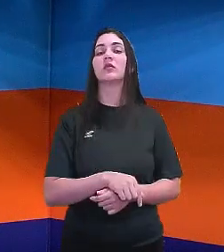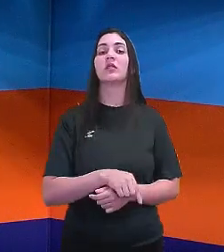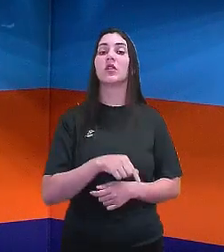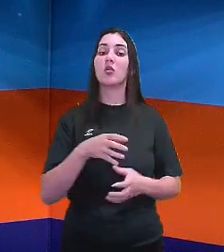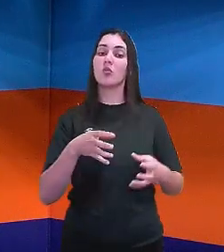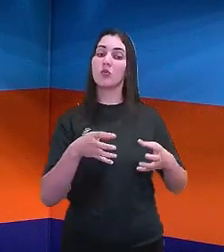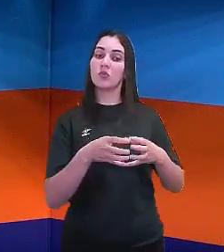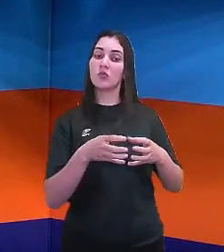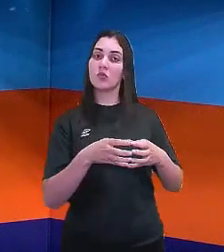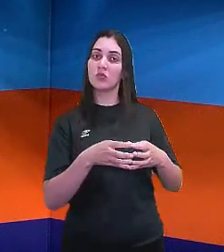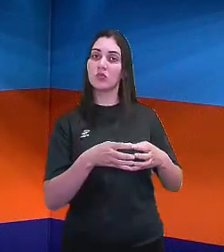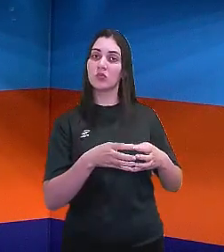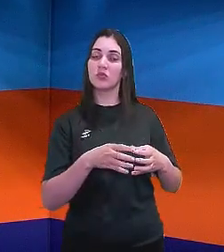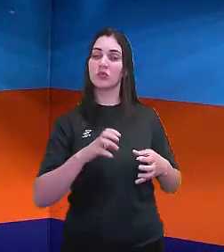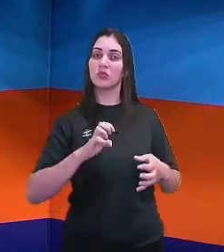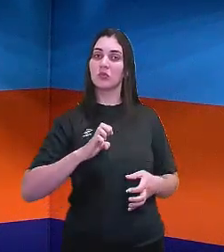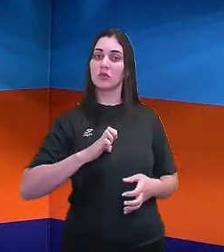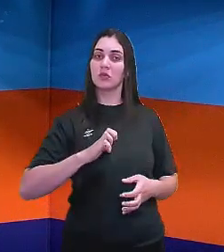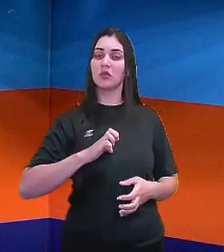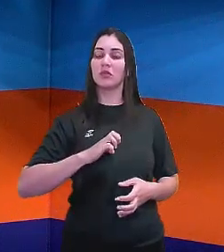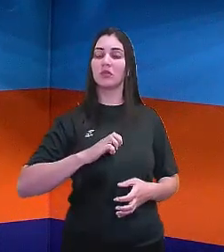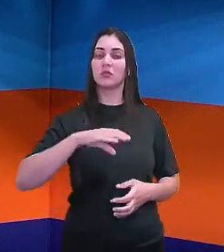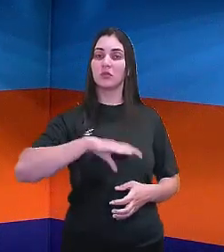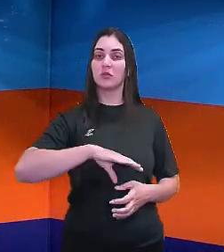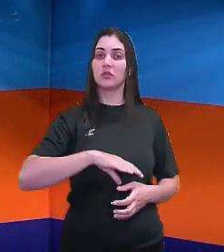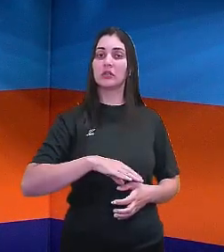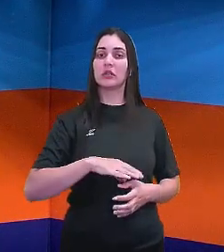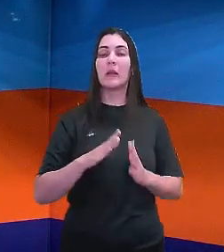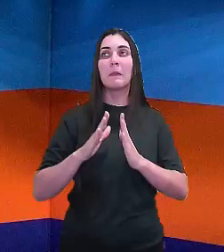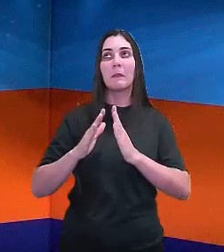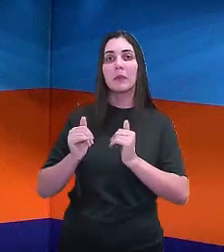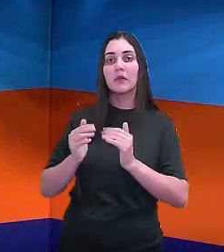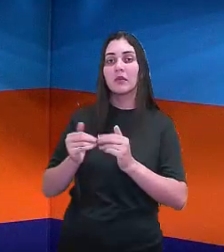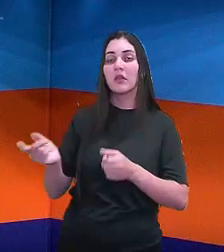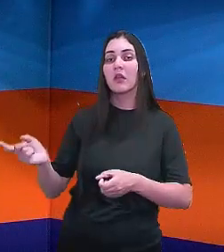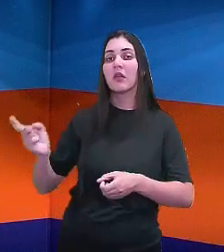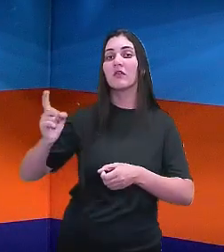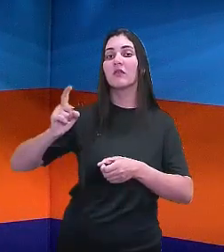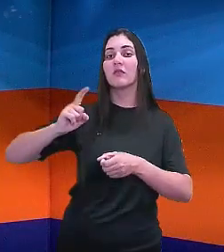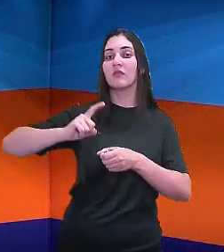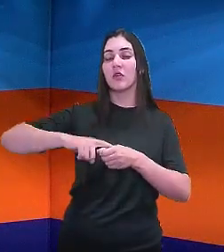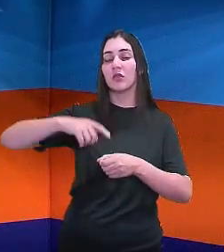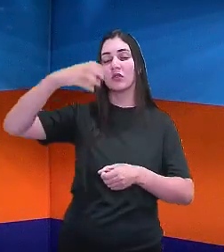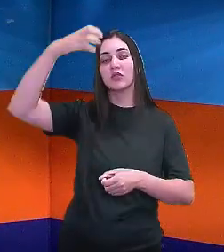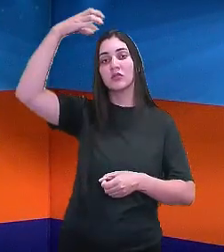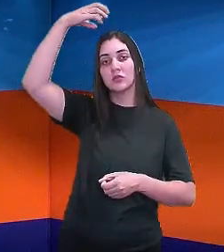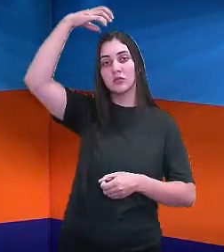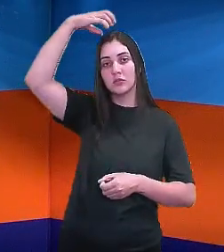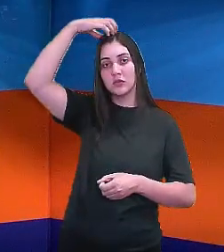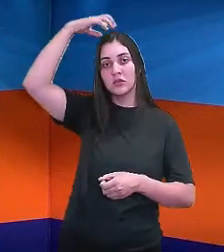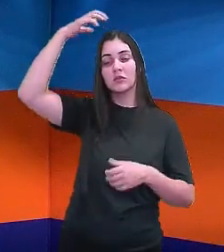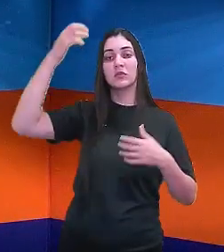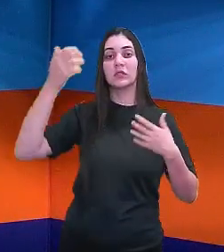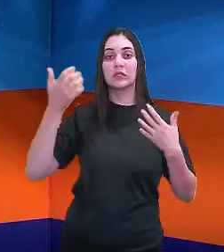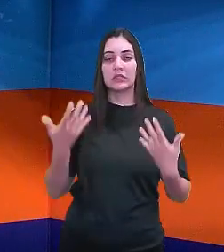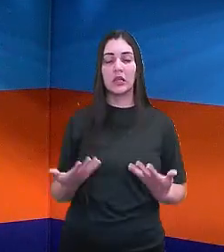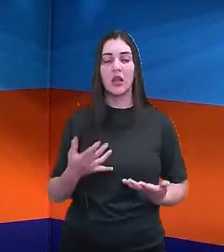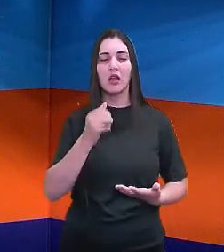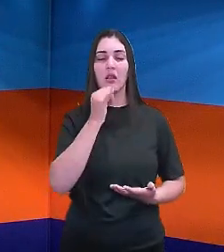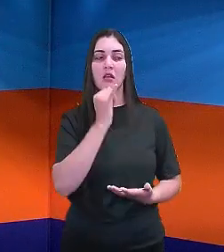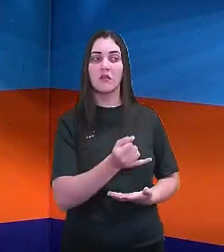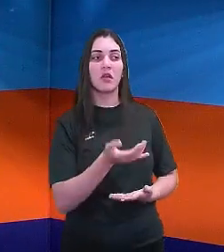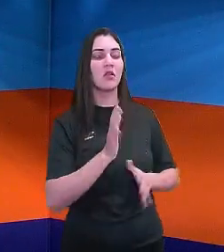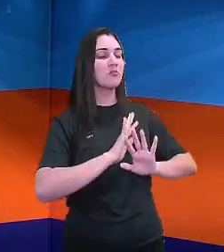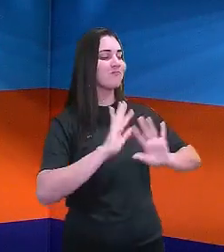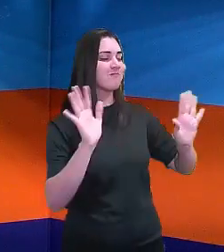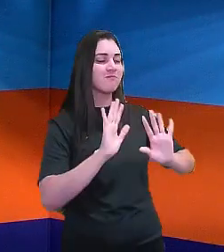portuguesa clamava a Volta do Príncipe, o Príncipe Regente, e ele diz que não, que não